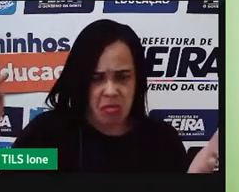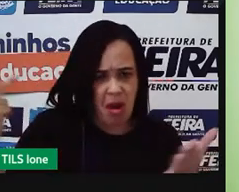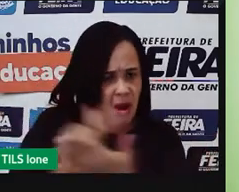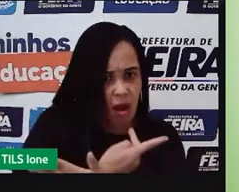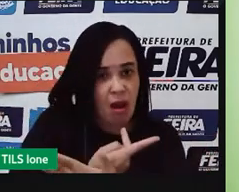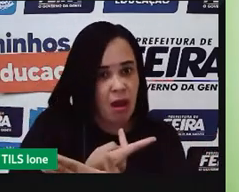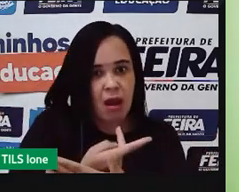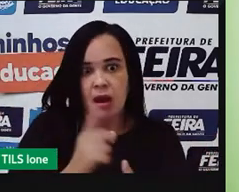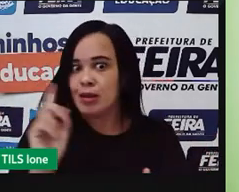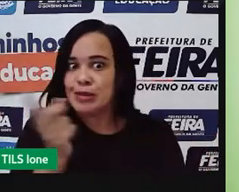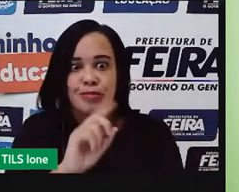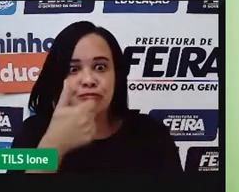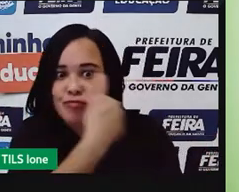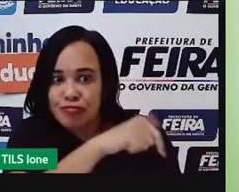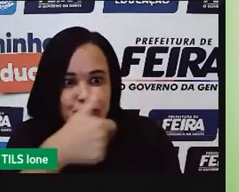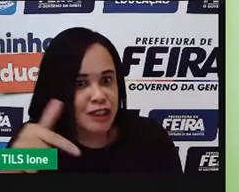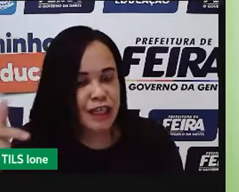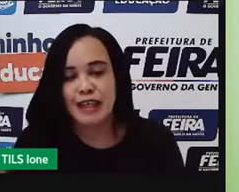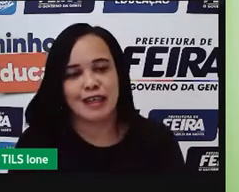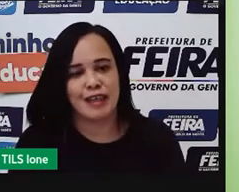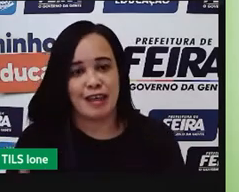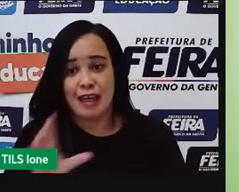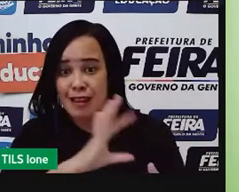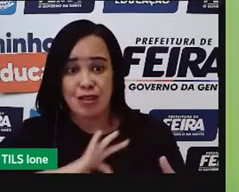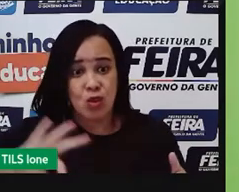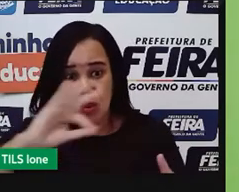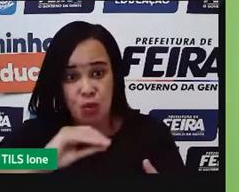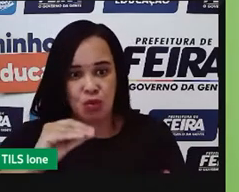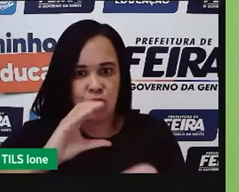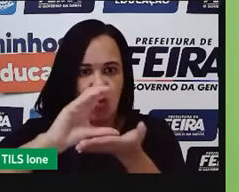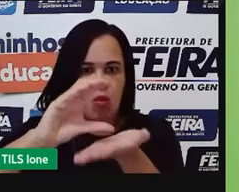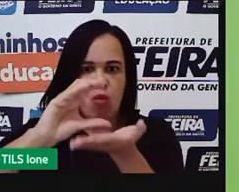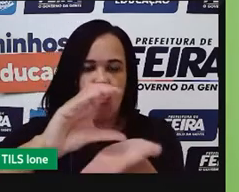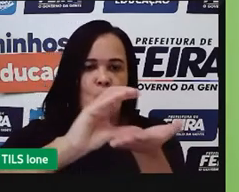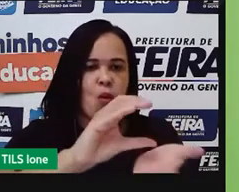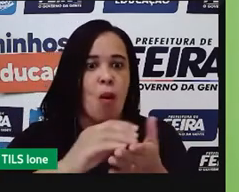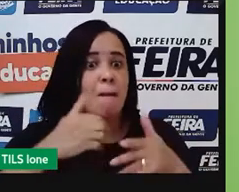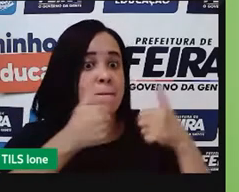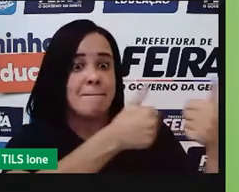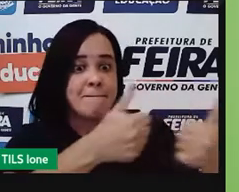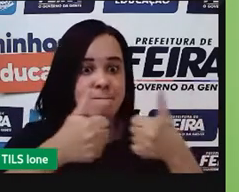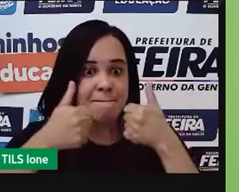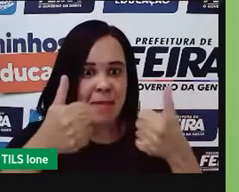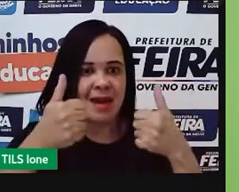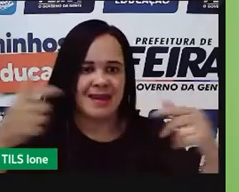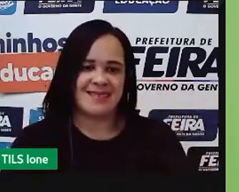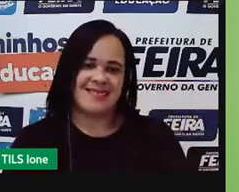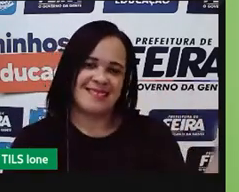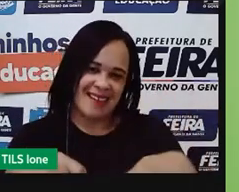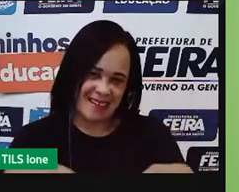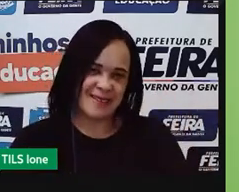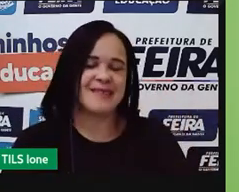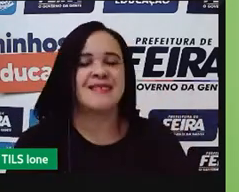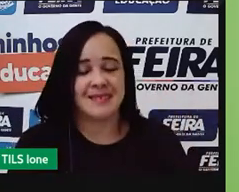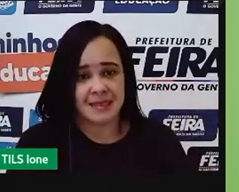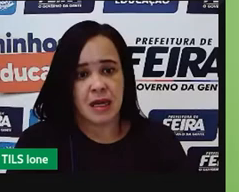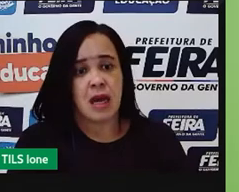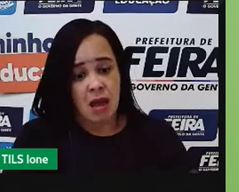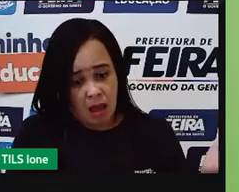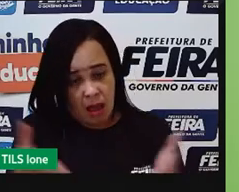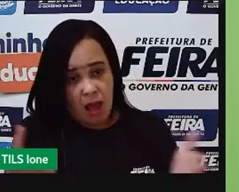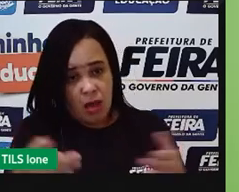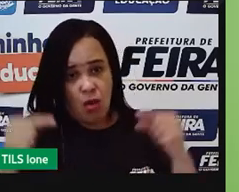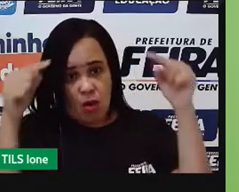para o comprador e entrega no final da produção, né. Bom, aí vem a questão econômica. A gente deve